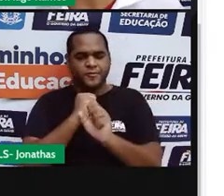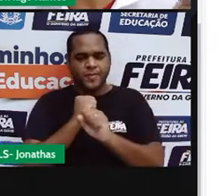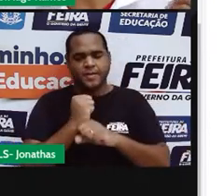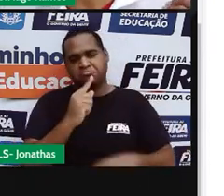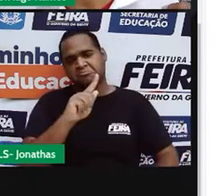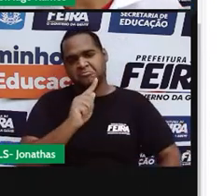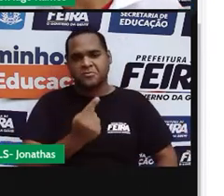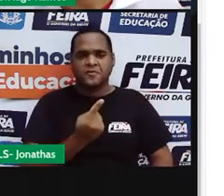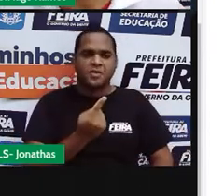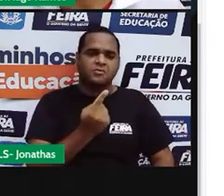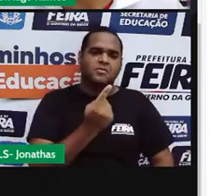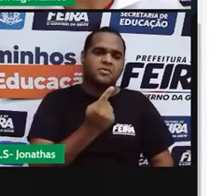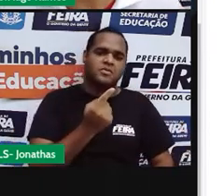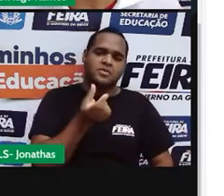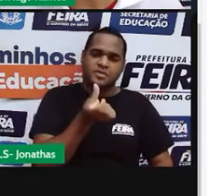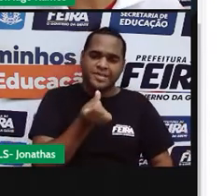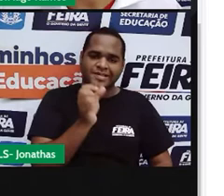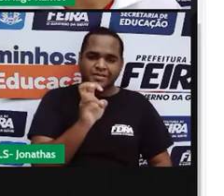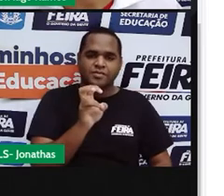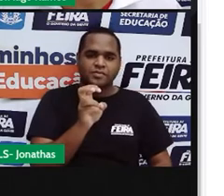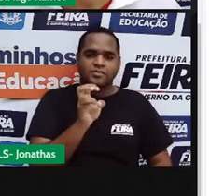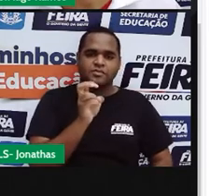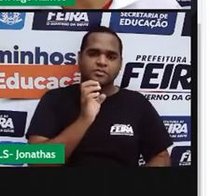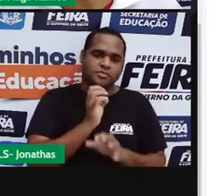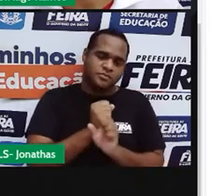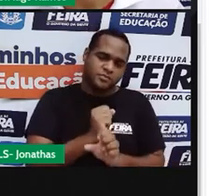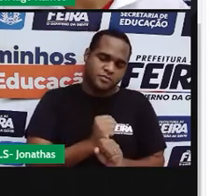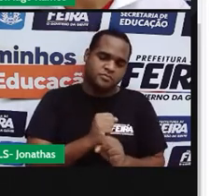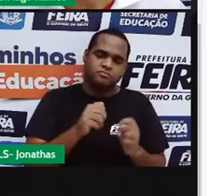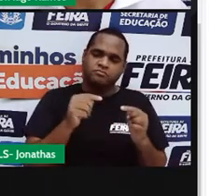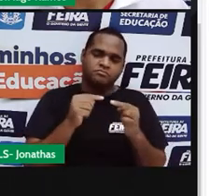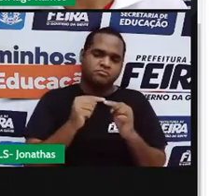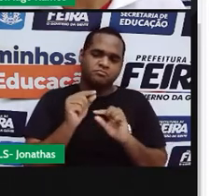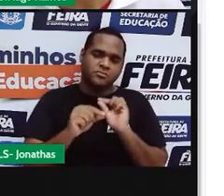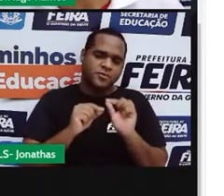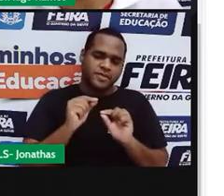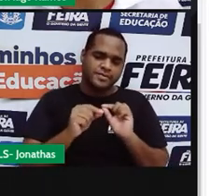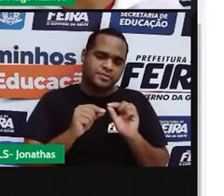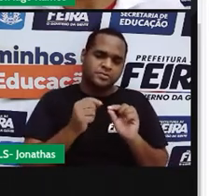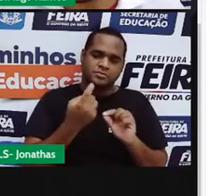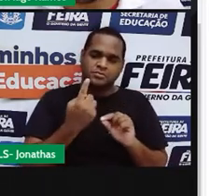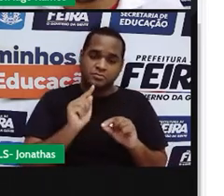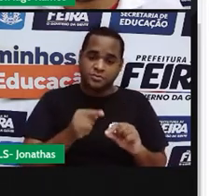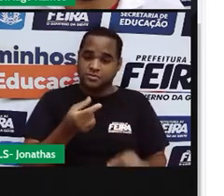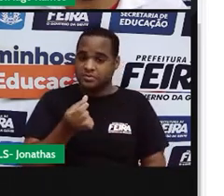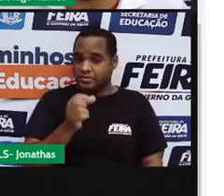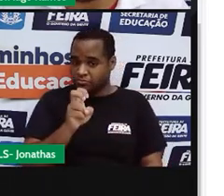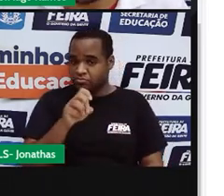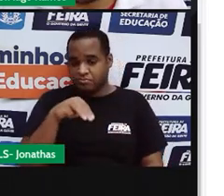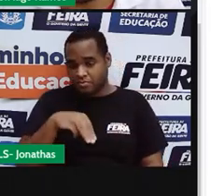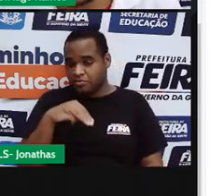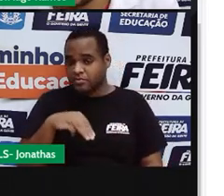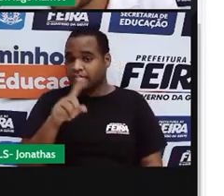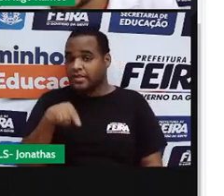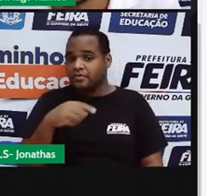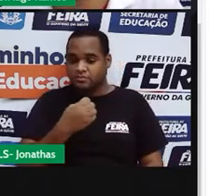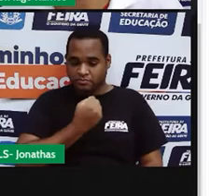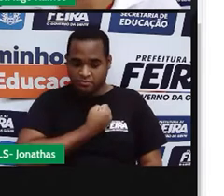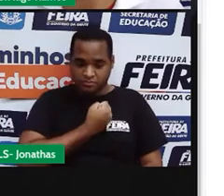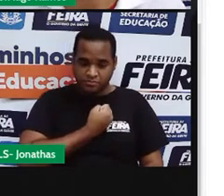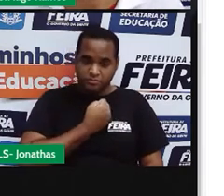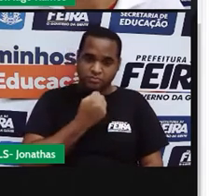,65, né? 1,65 metros. Então, esse número, 1